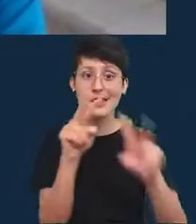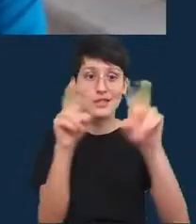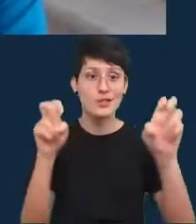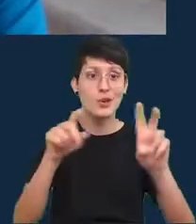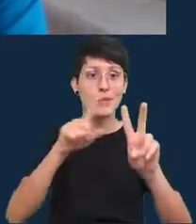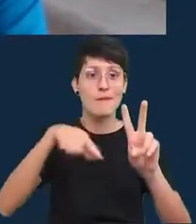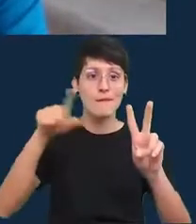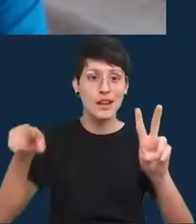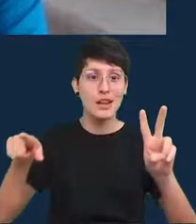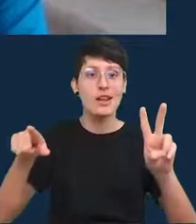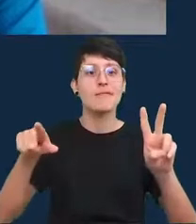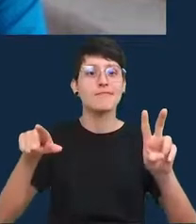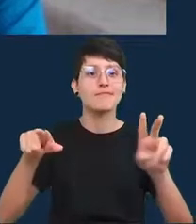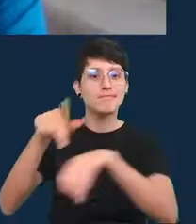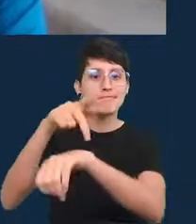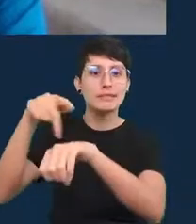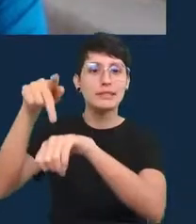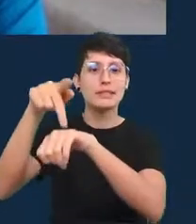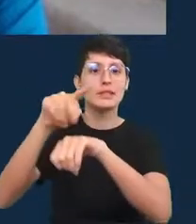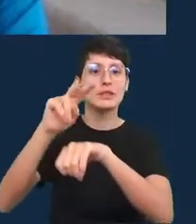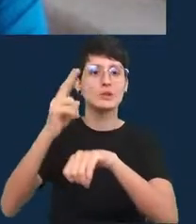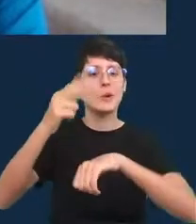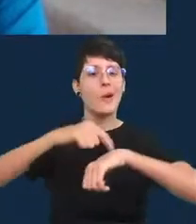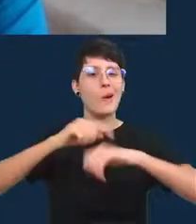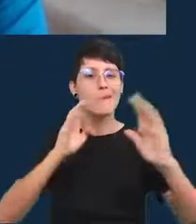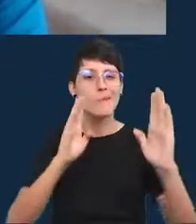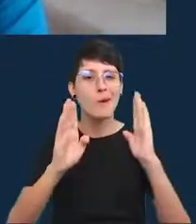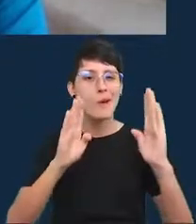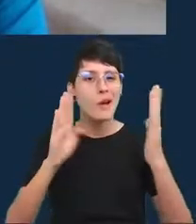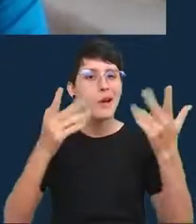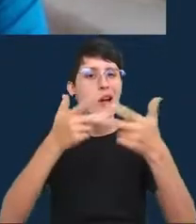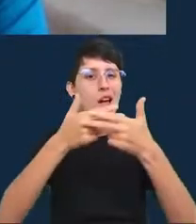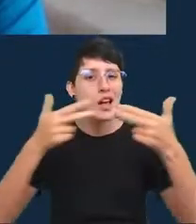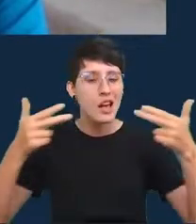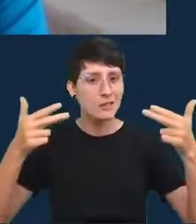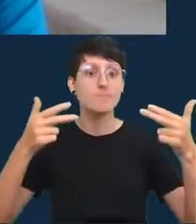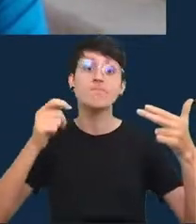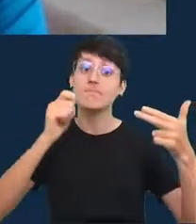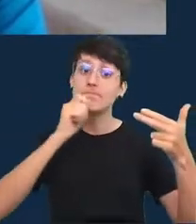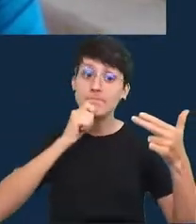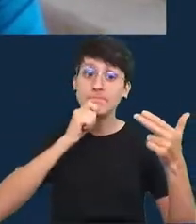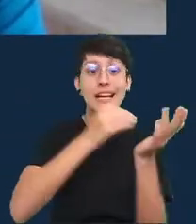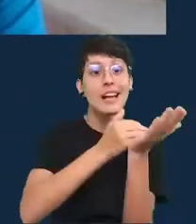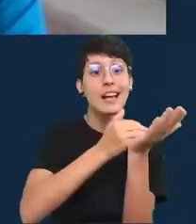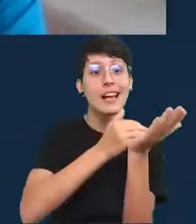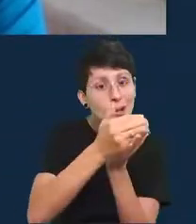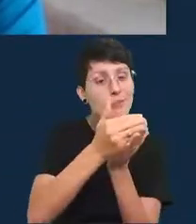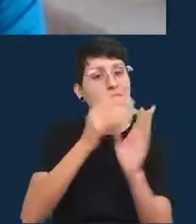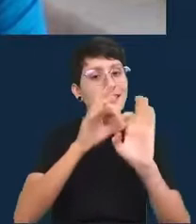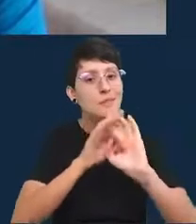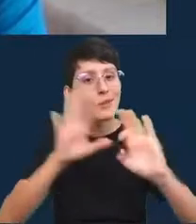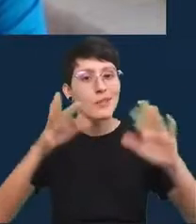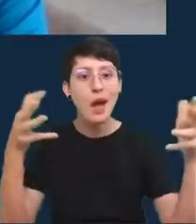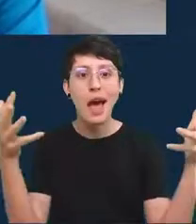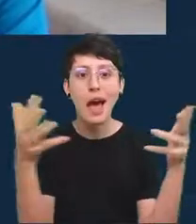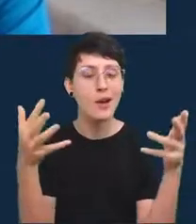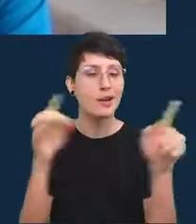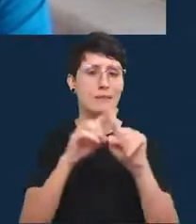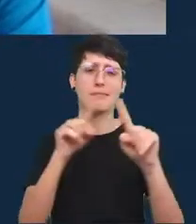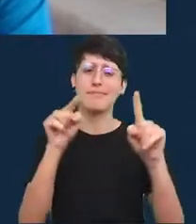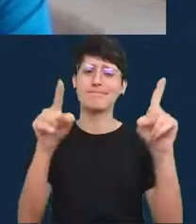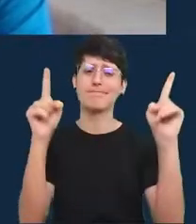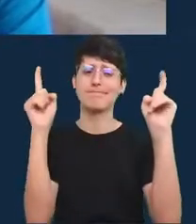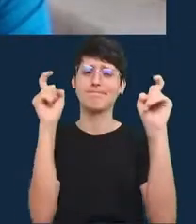num dado país num dado momento ele está começando a ficar disponível agora mas é muito complexo porque